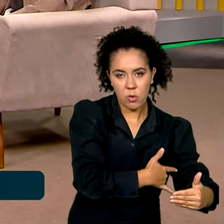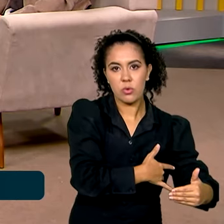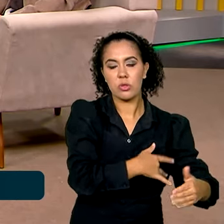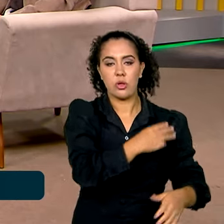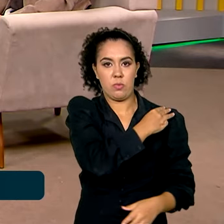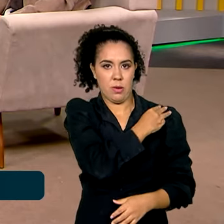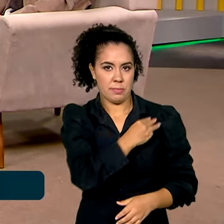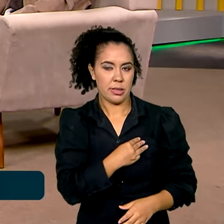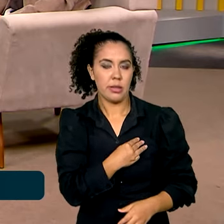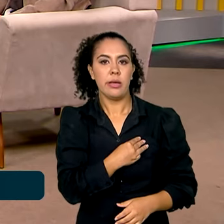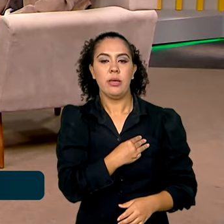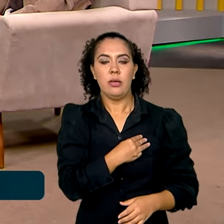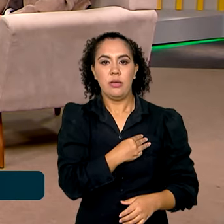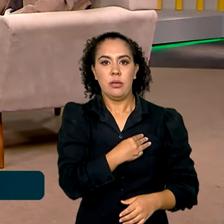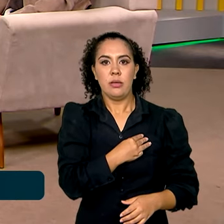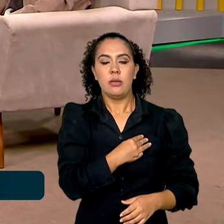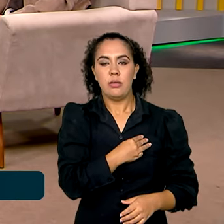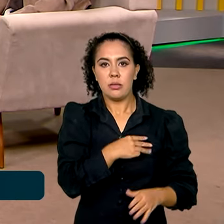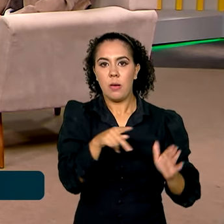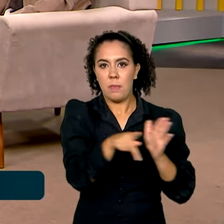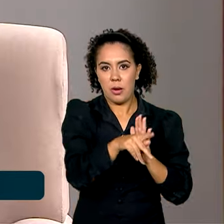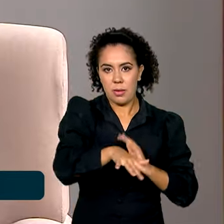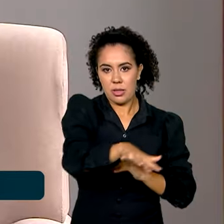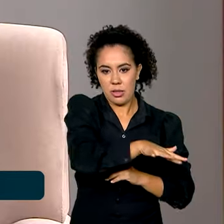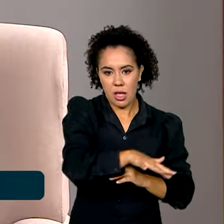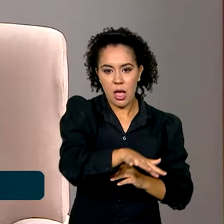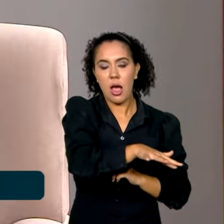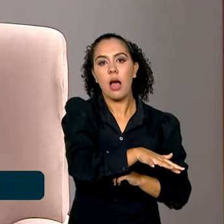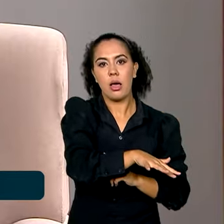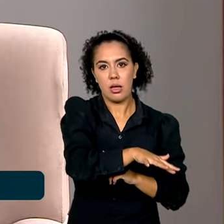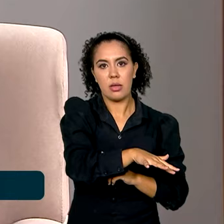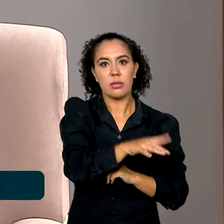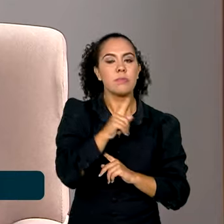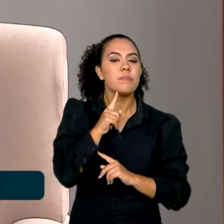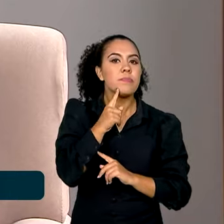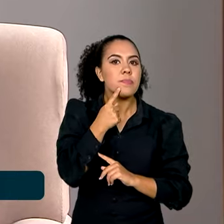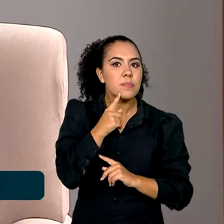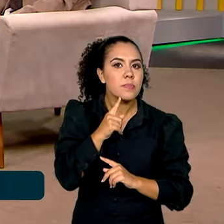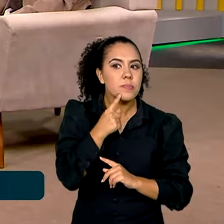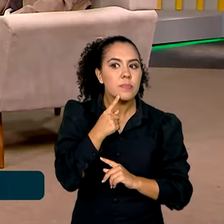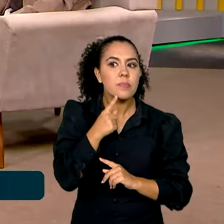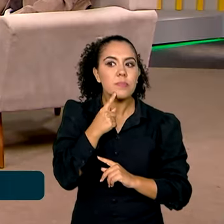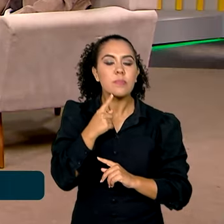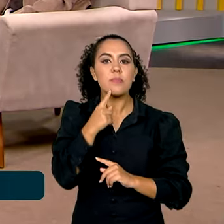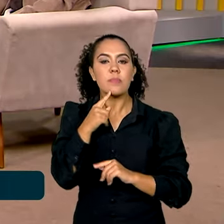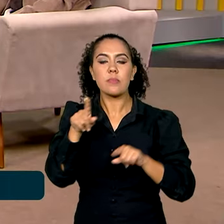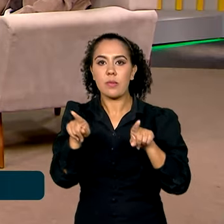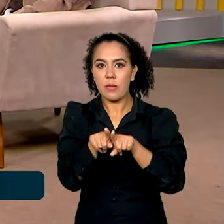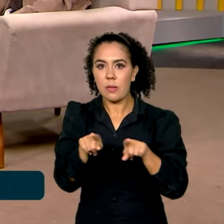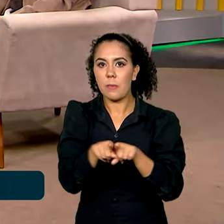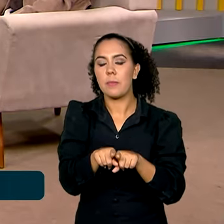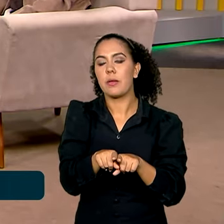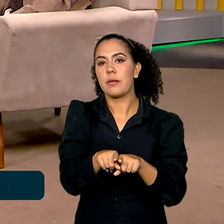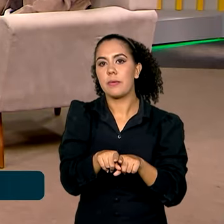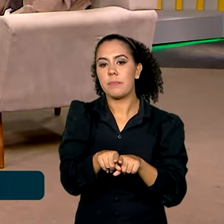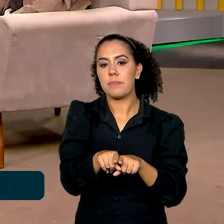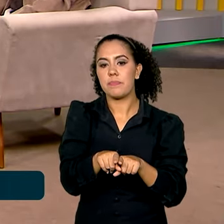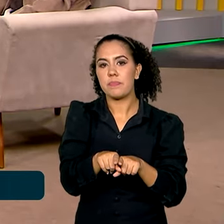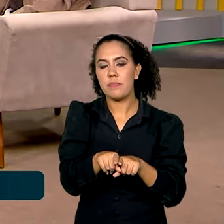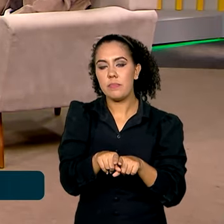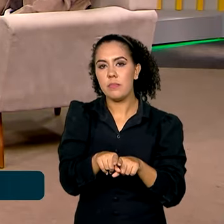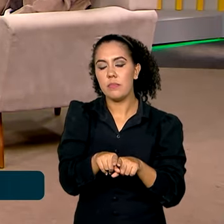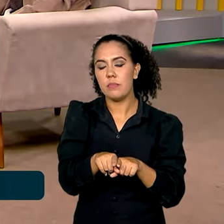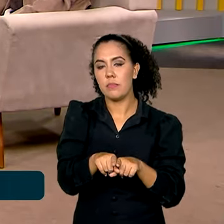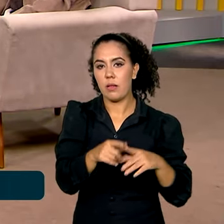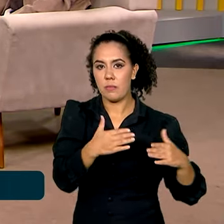da Saúde... Nízia Trindade, né? Nízia Trindade, para poder... O